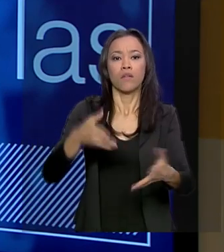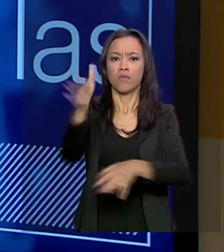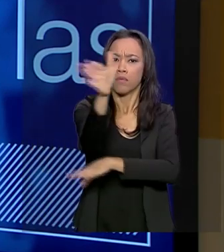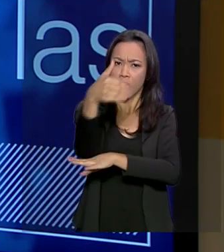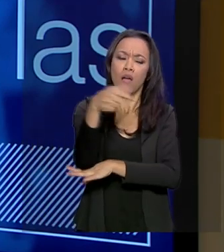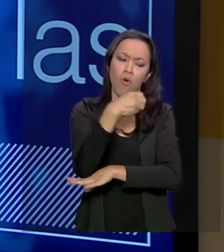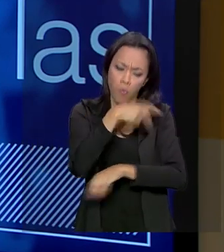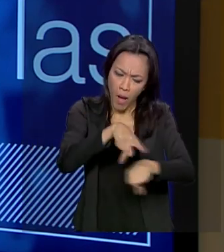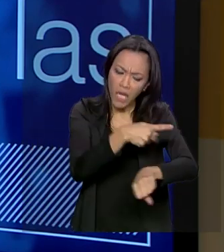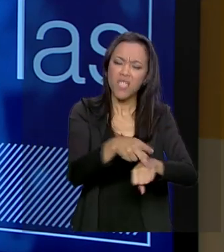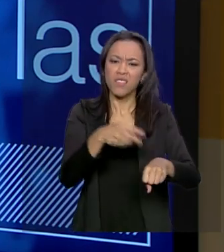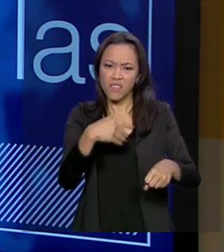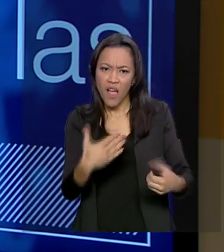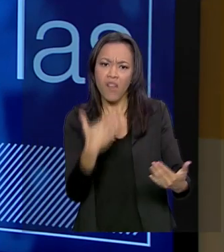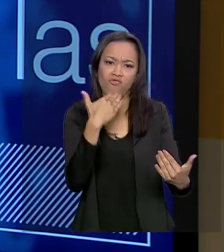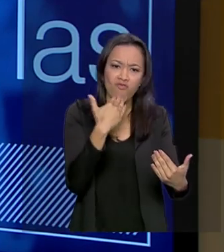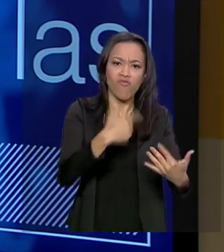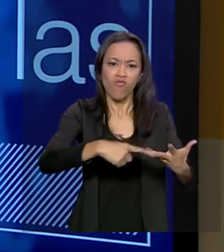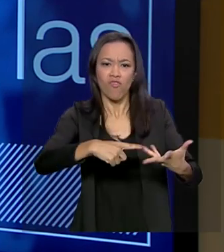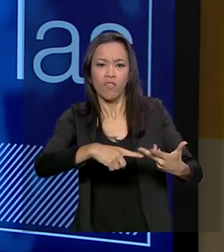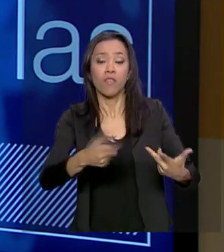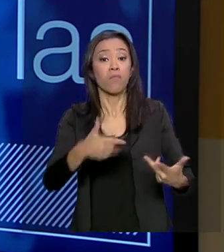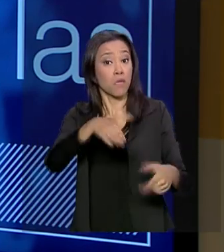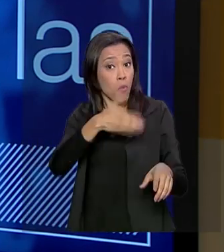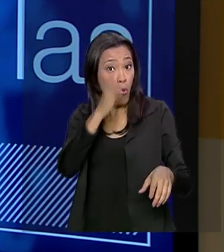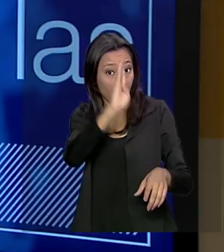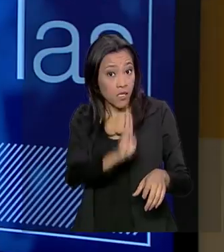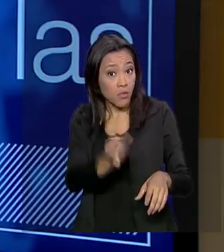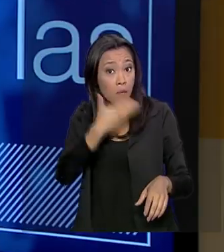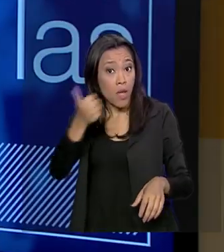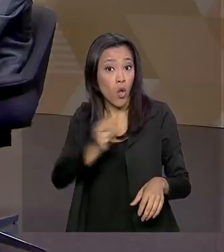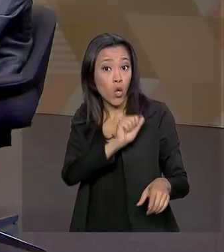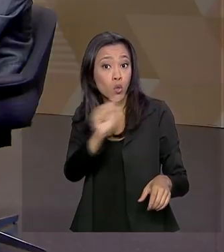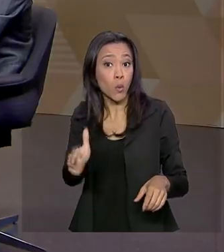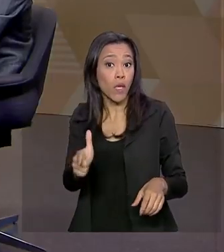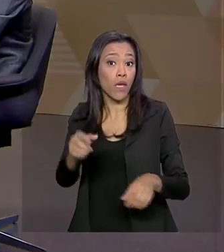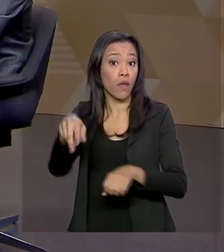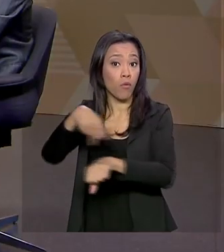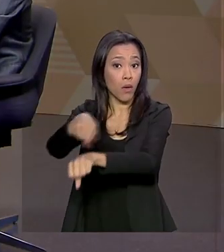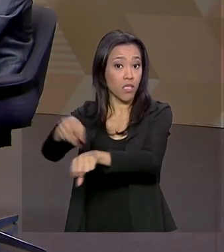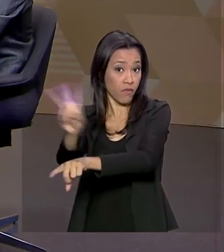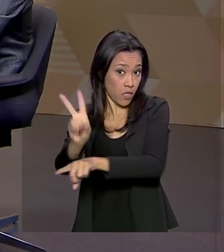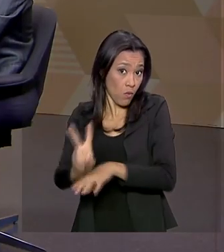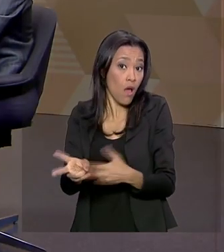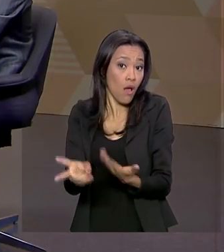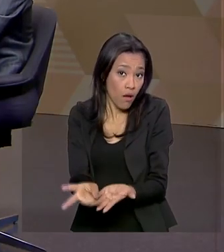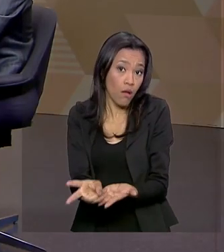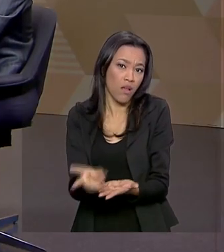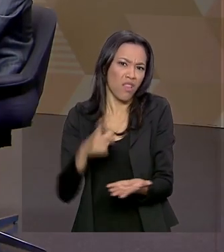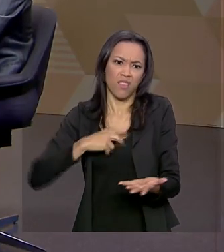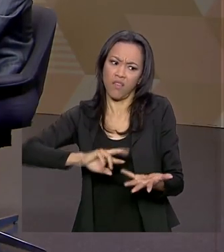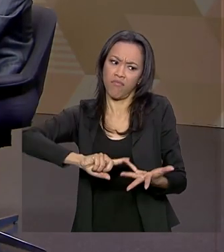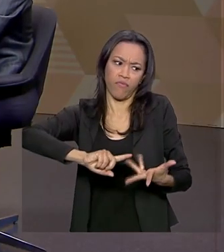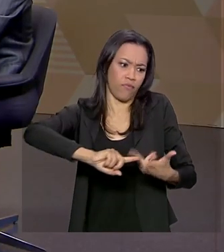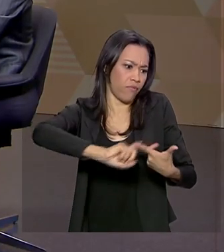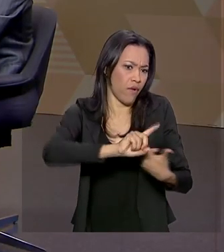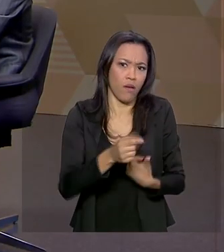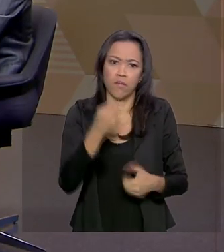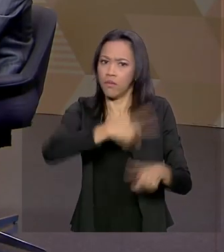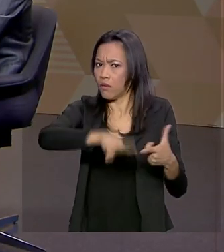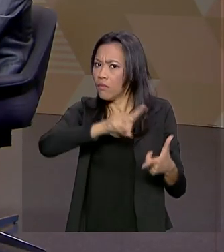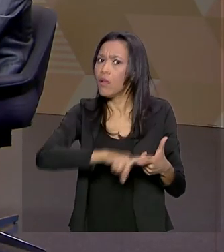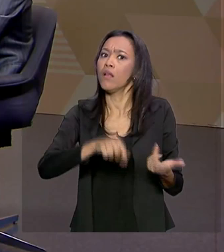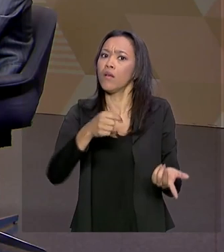mazelas do Brasil, o Brasil está melhor que a Venezuela. É, é a economia do mundo. É, tem mil problemas. Dado o nosso potencial,